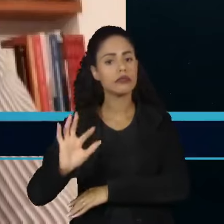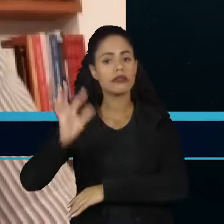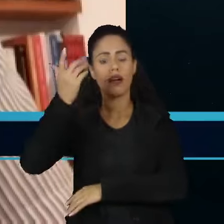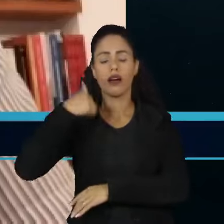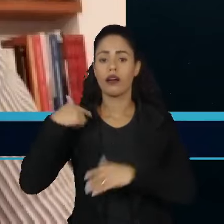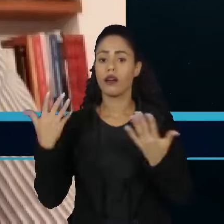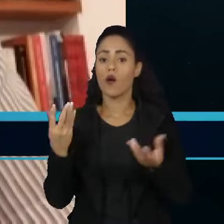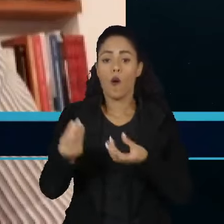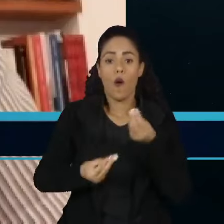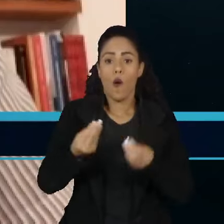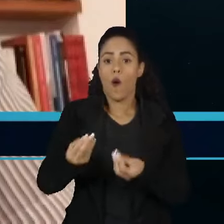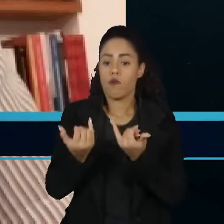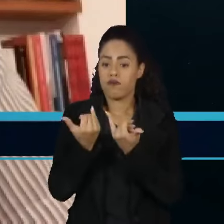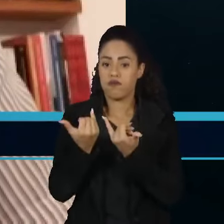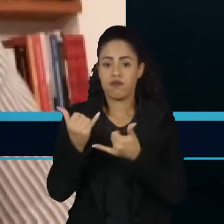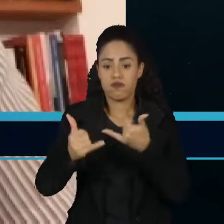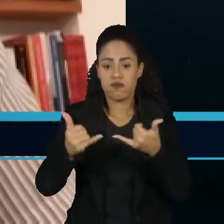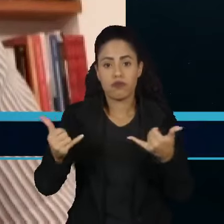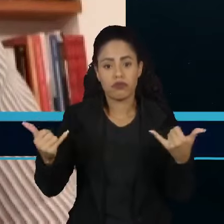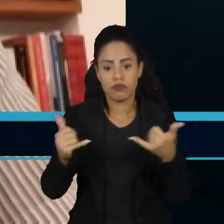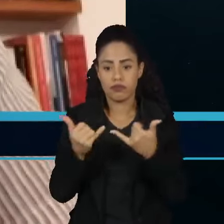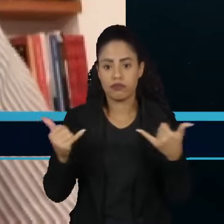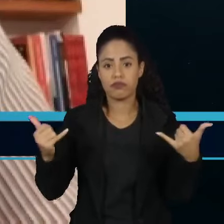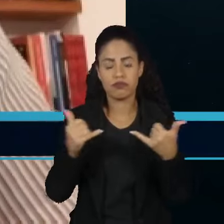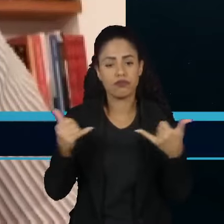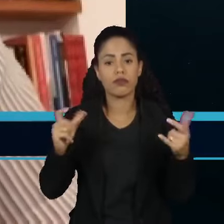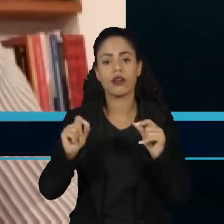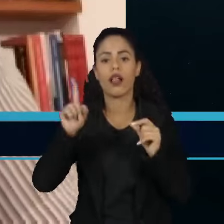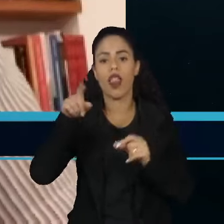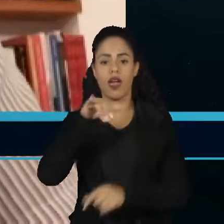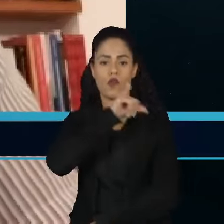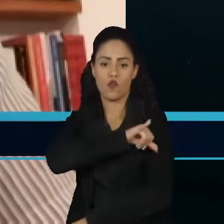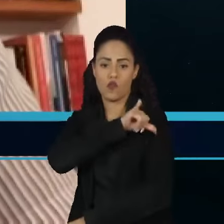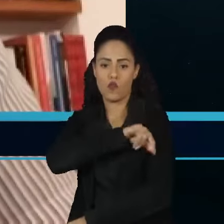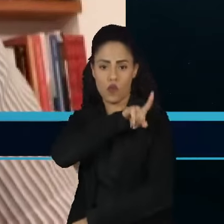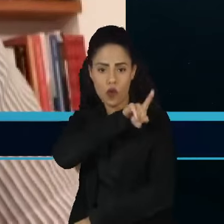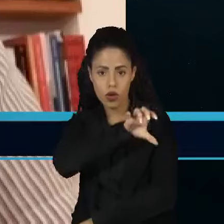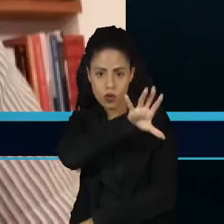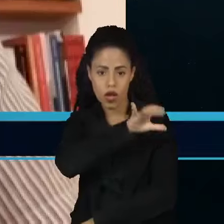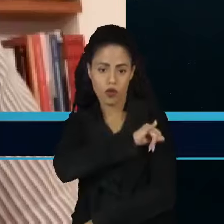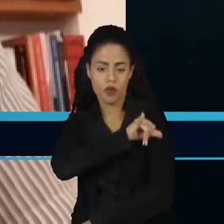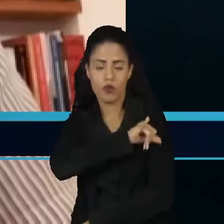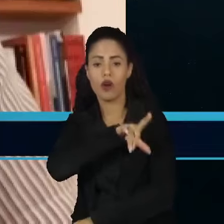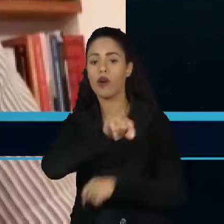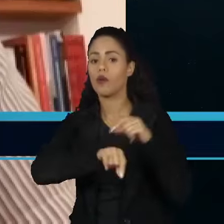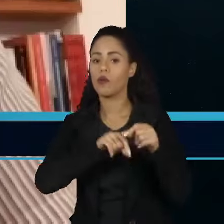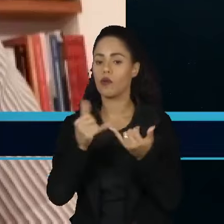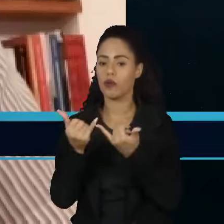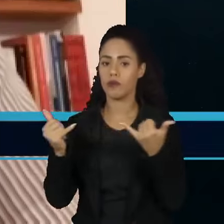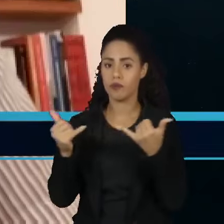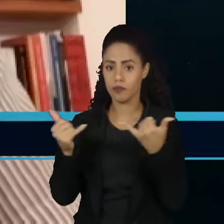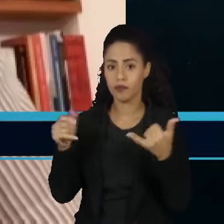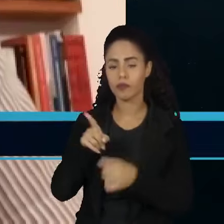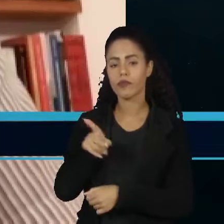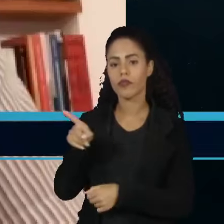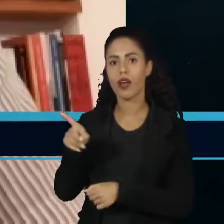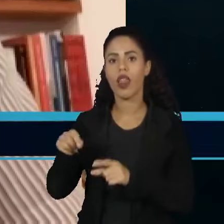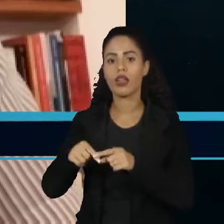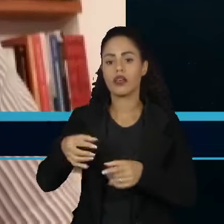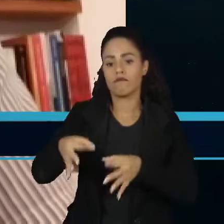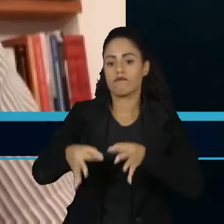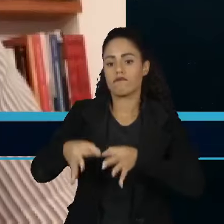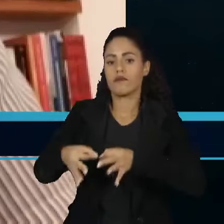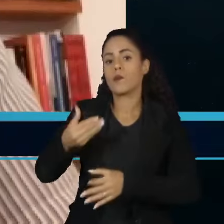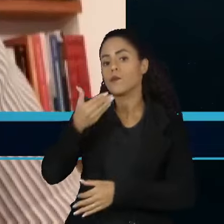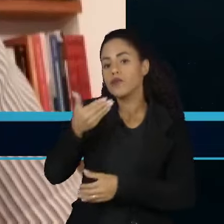desestruturando o setor elétrico. No caso do Rio de Janeiro, a concessionária está em recuperação judicial.